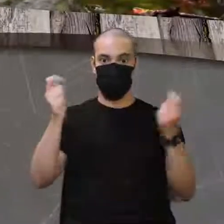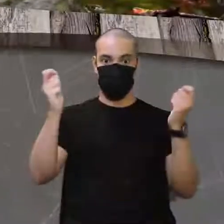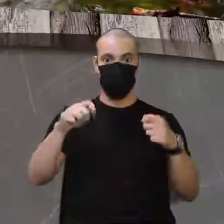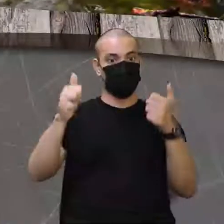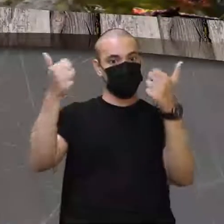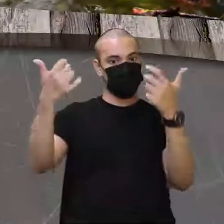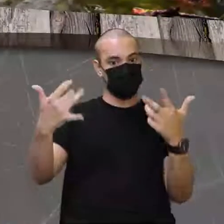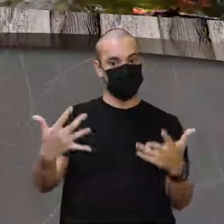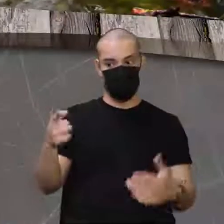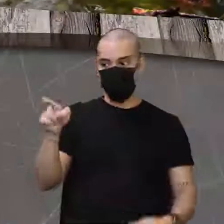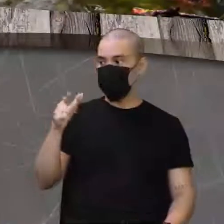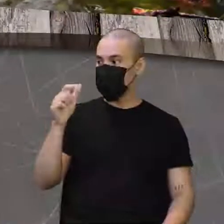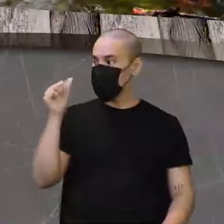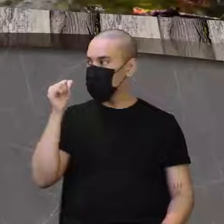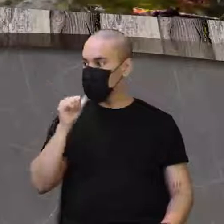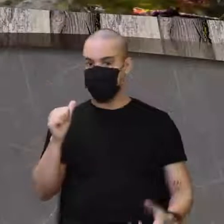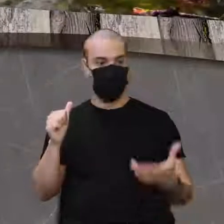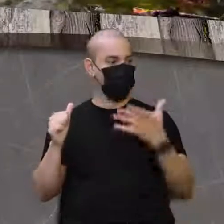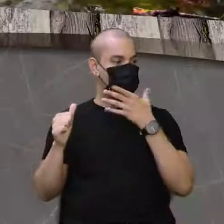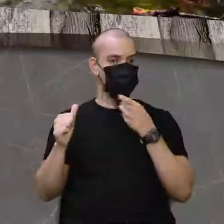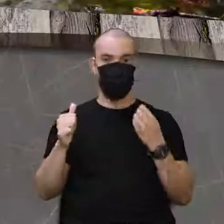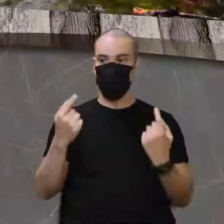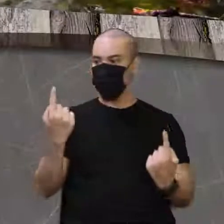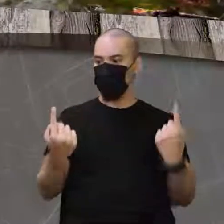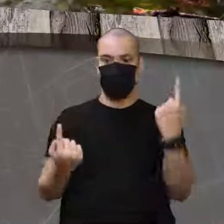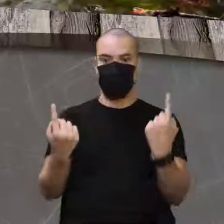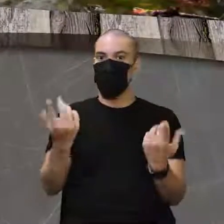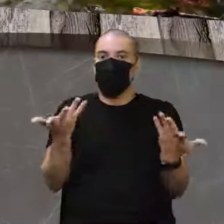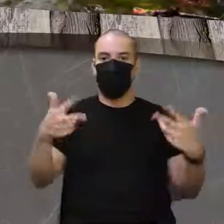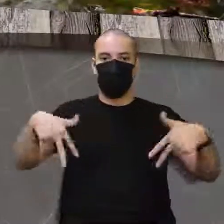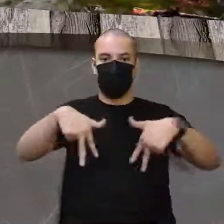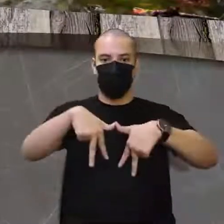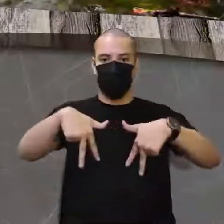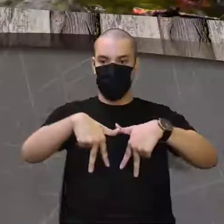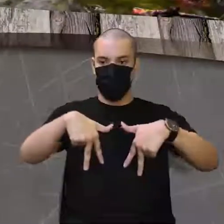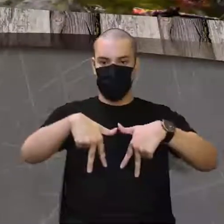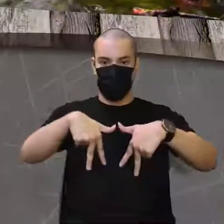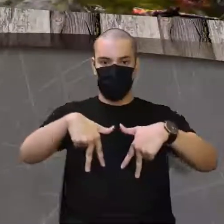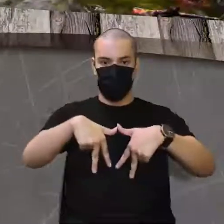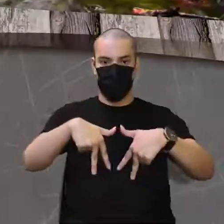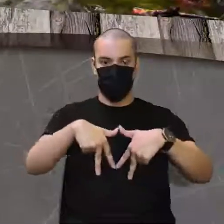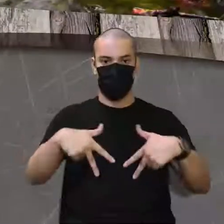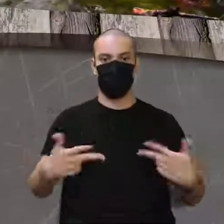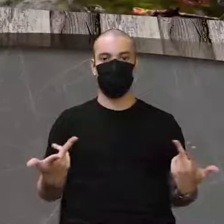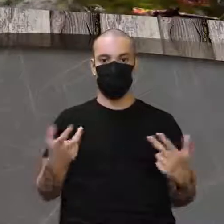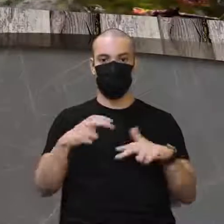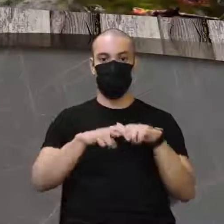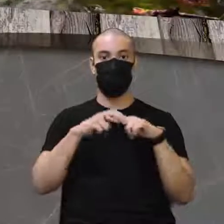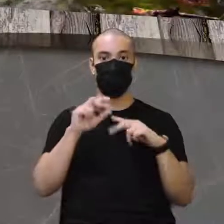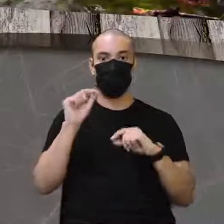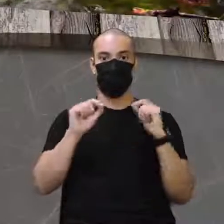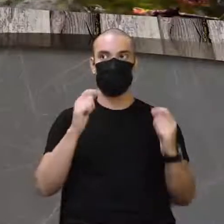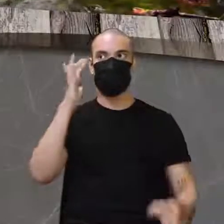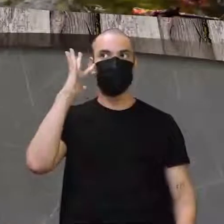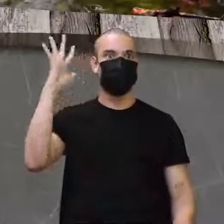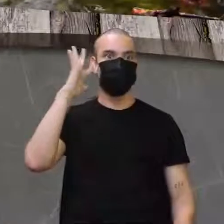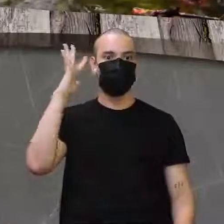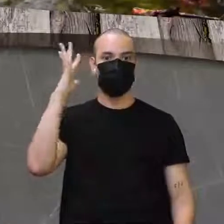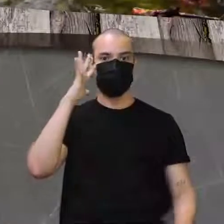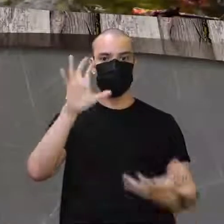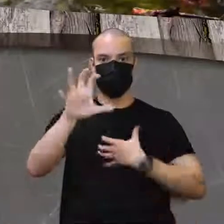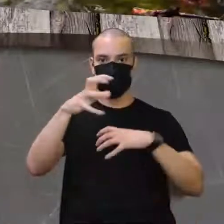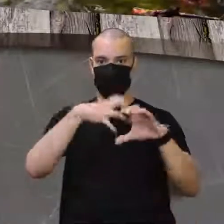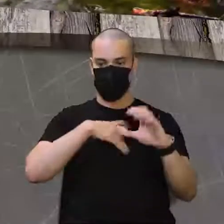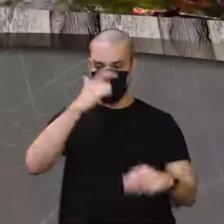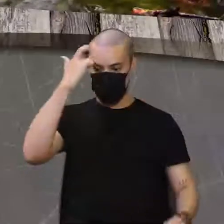o indivíduo ia ser do sexo masculino ou seria do sexo feminino. Imagine lá na situação